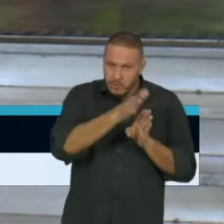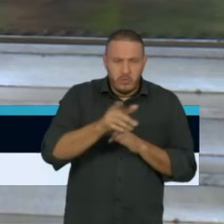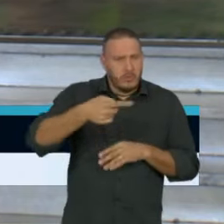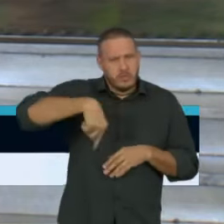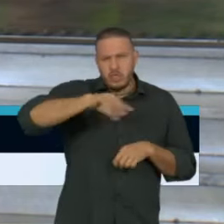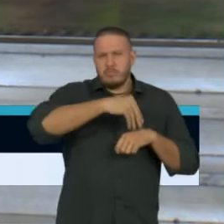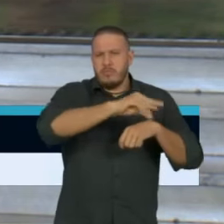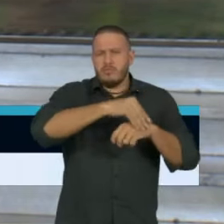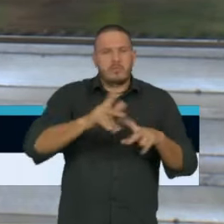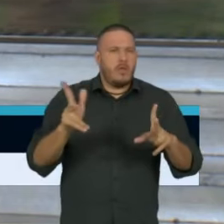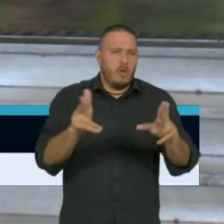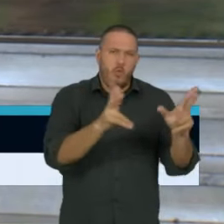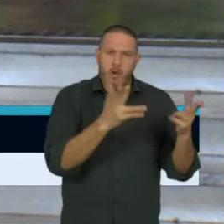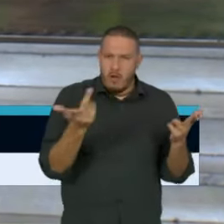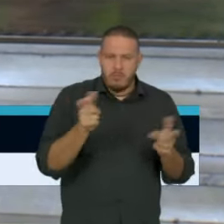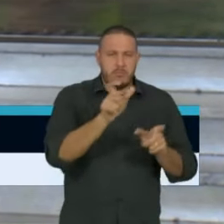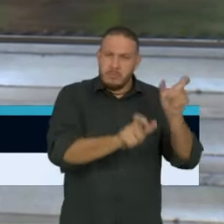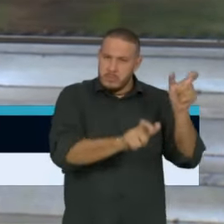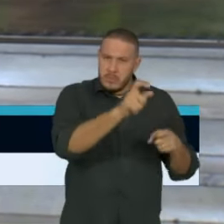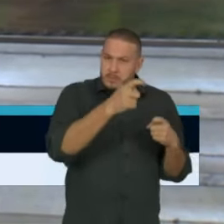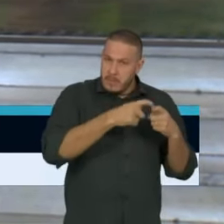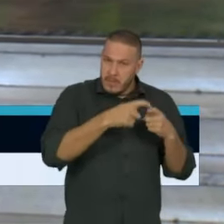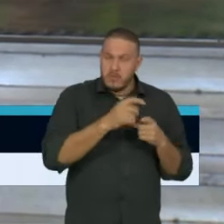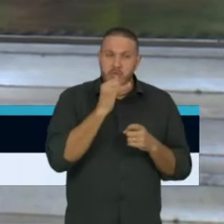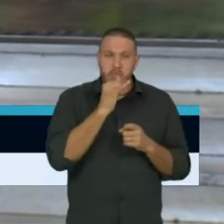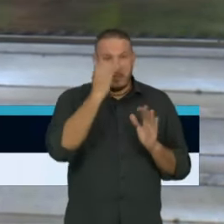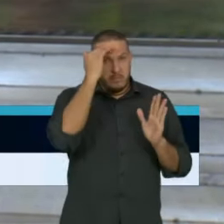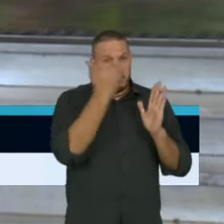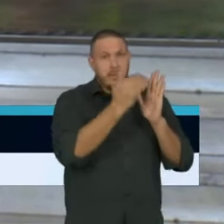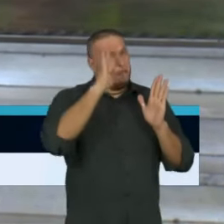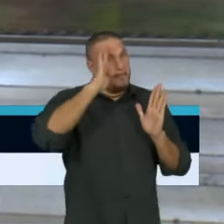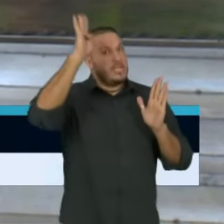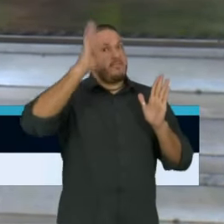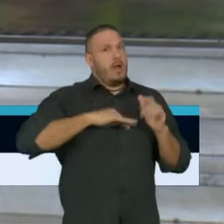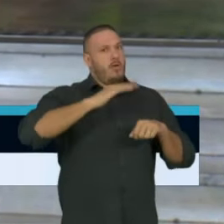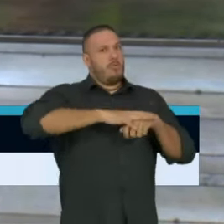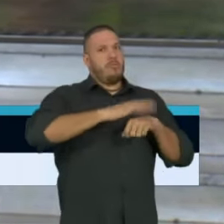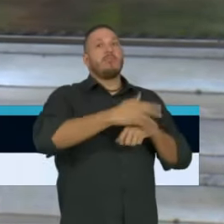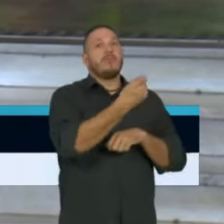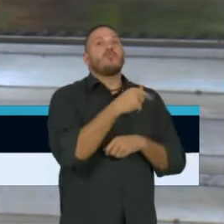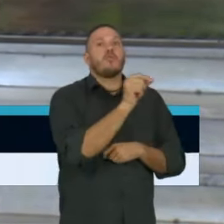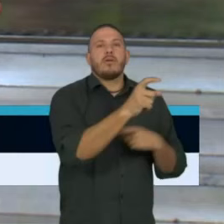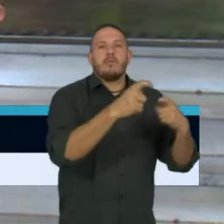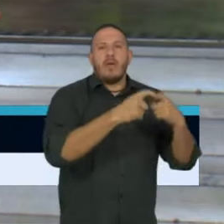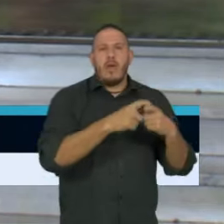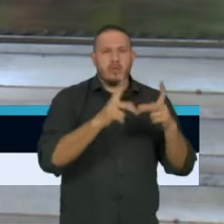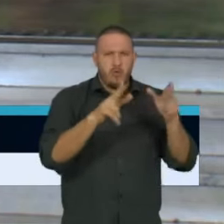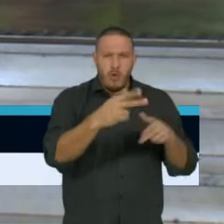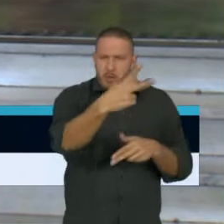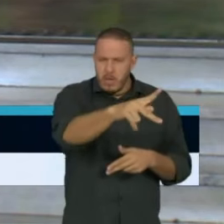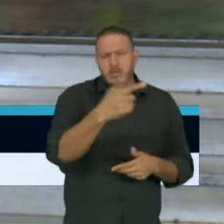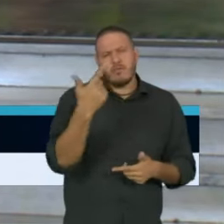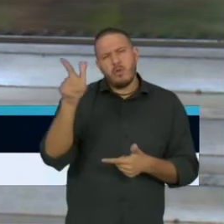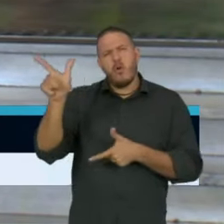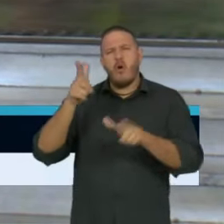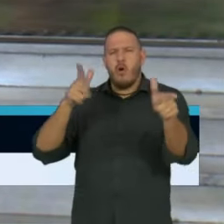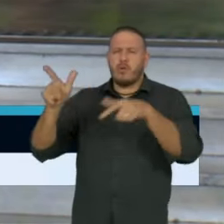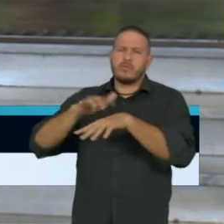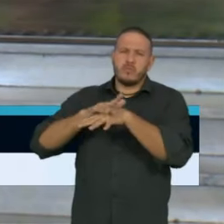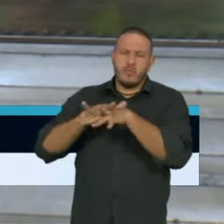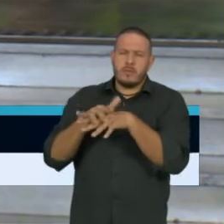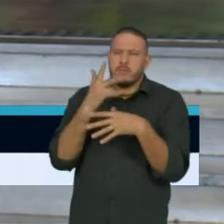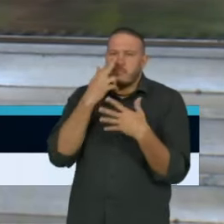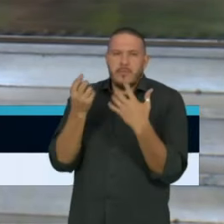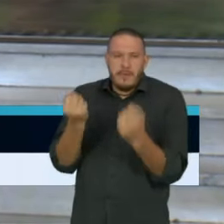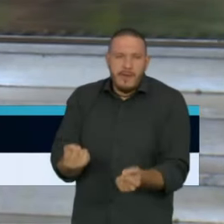recomendação médica é aquela que deve prevalecer, sobretudo em casos como esse e até outros casos também que possam